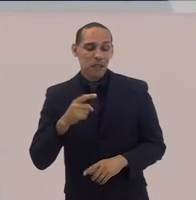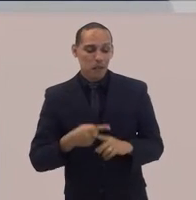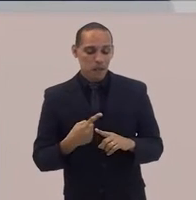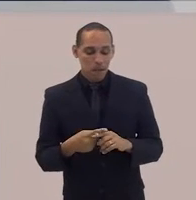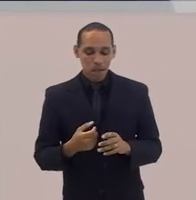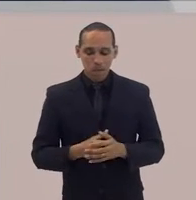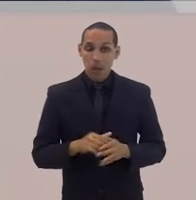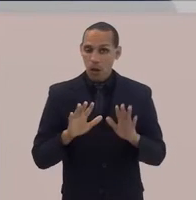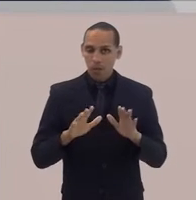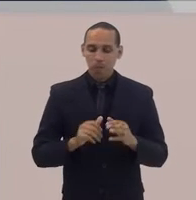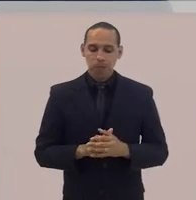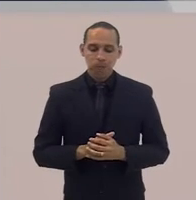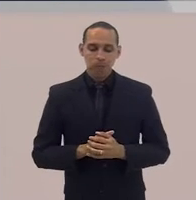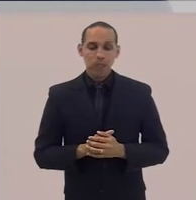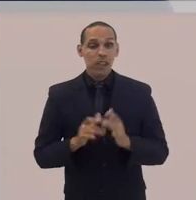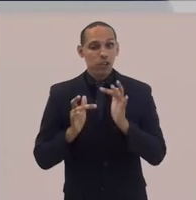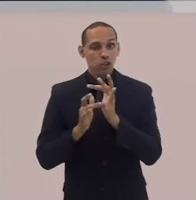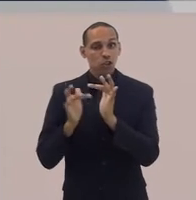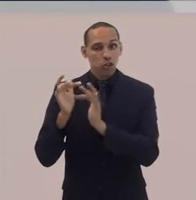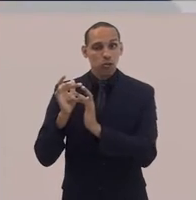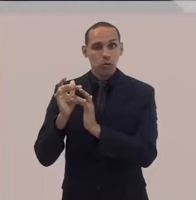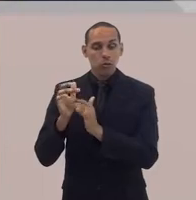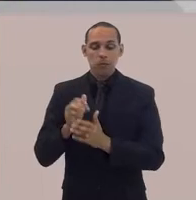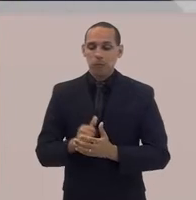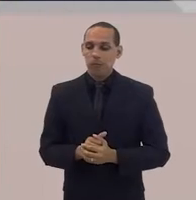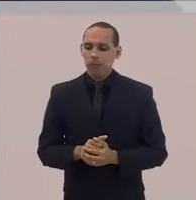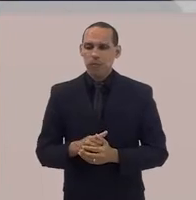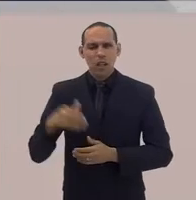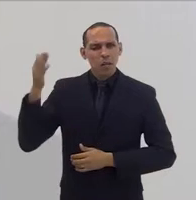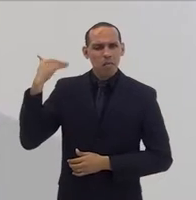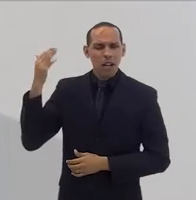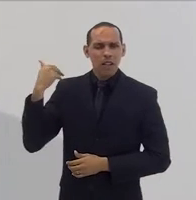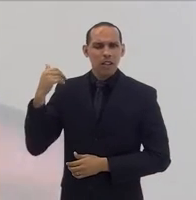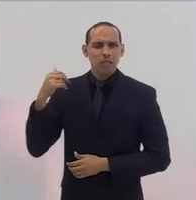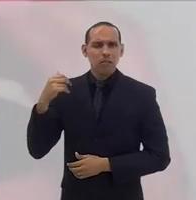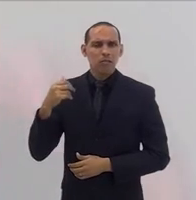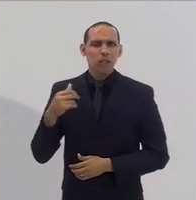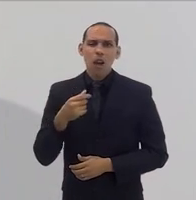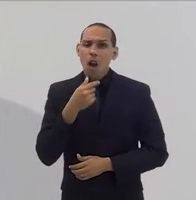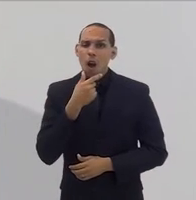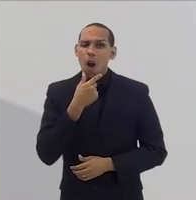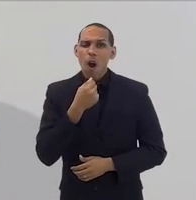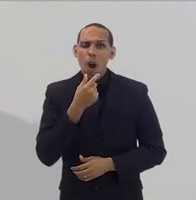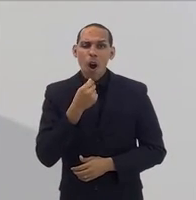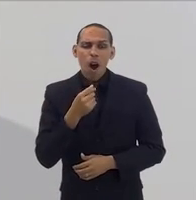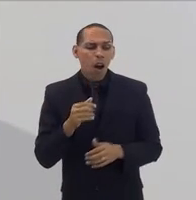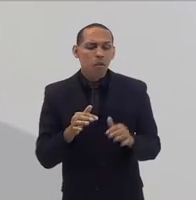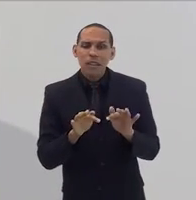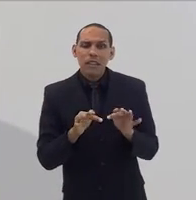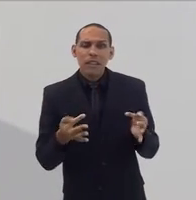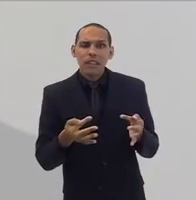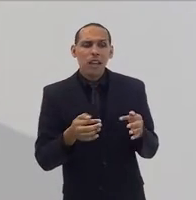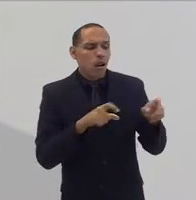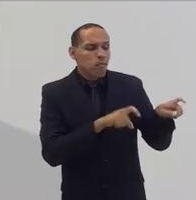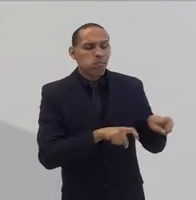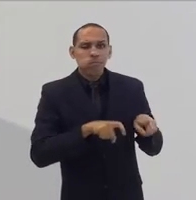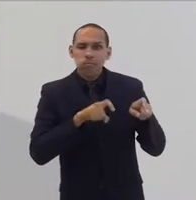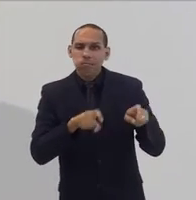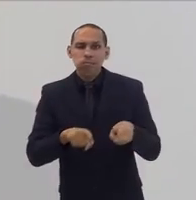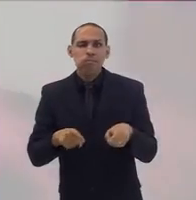olha, Jesus foi um camponês judeu